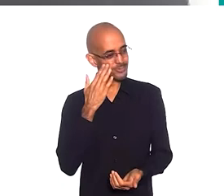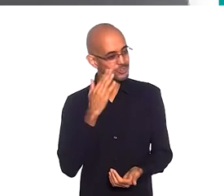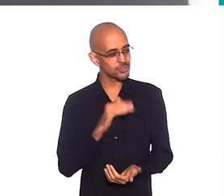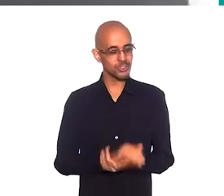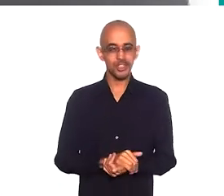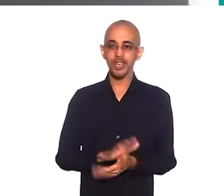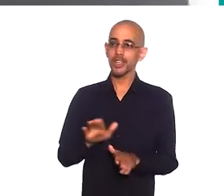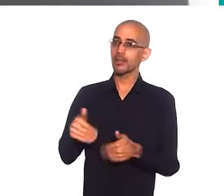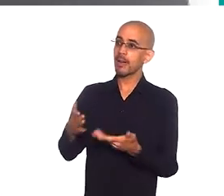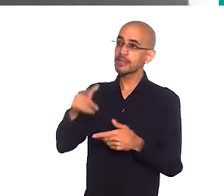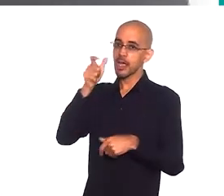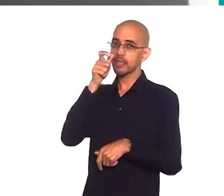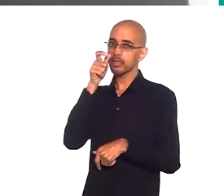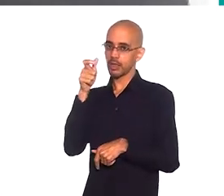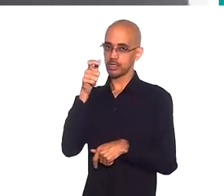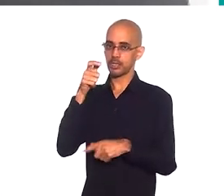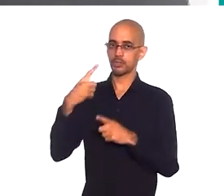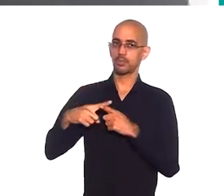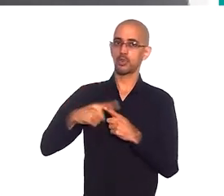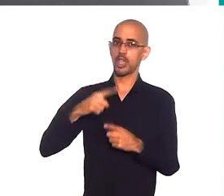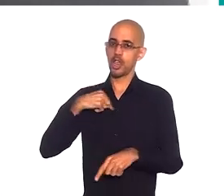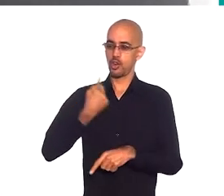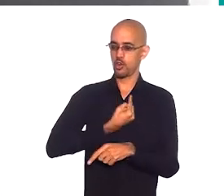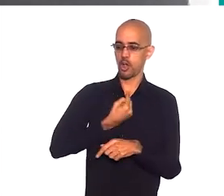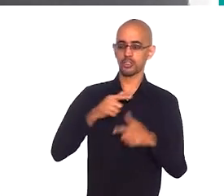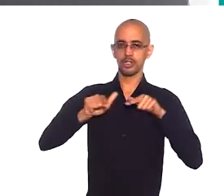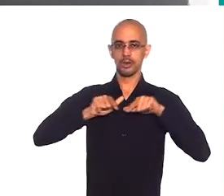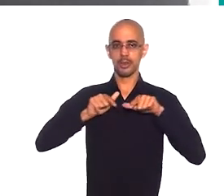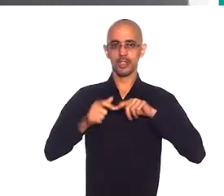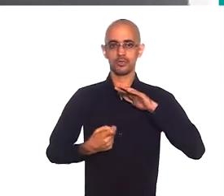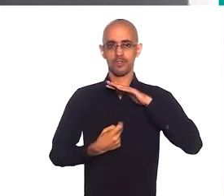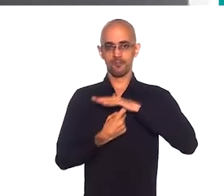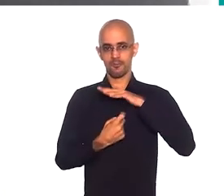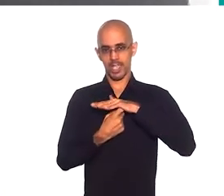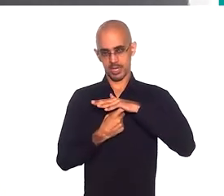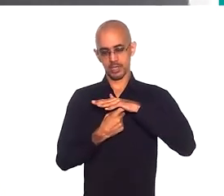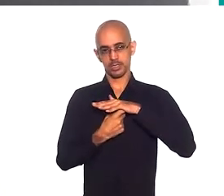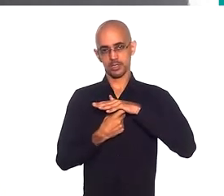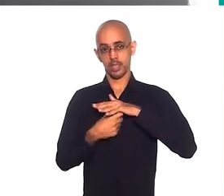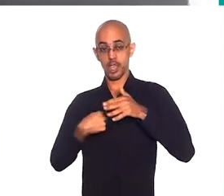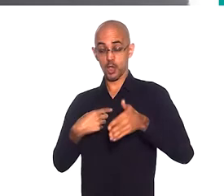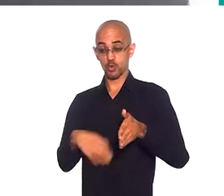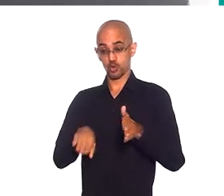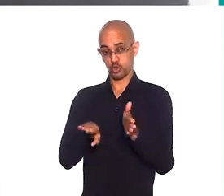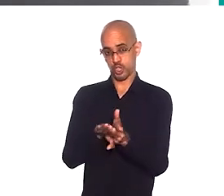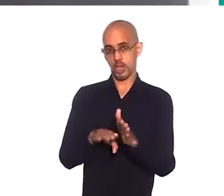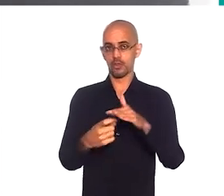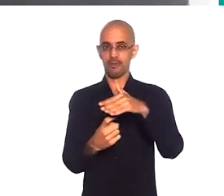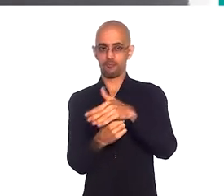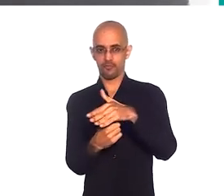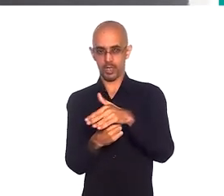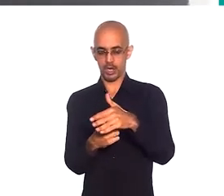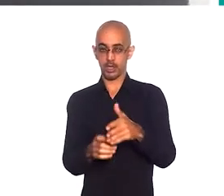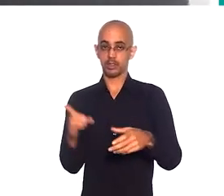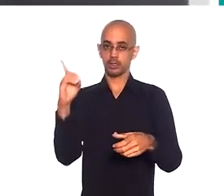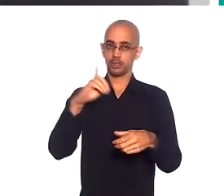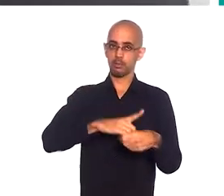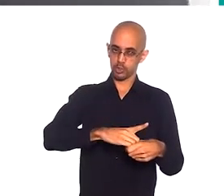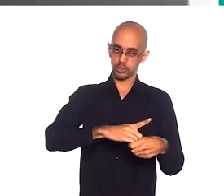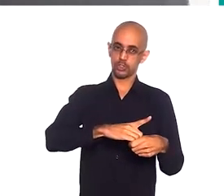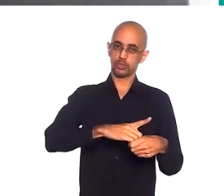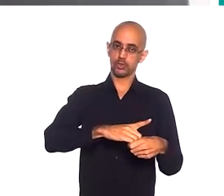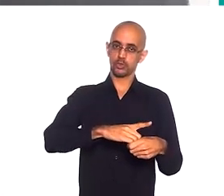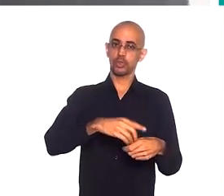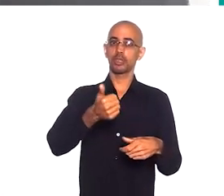Que é muito interessante. A gente já trabalhou nas feiras assim. Eu chego na feira, deposito